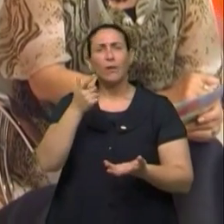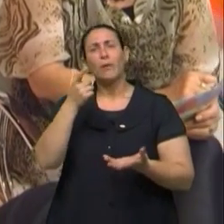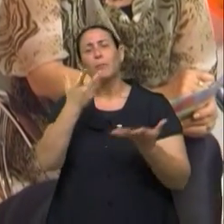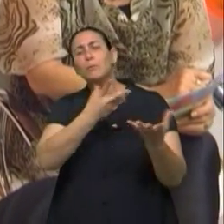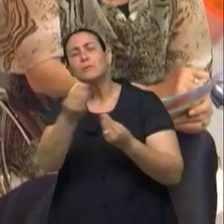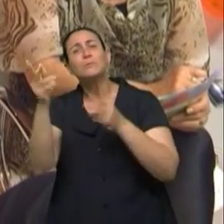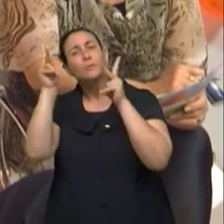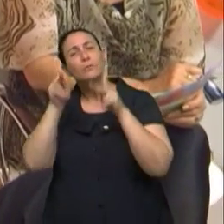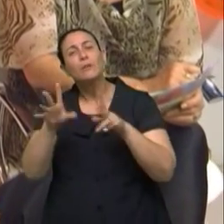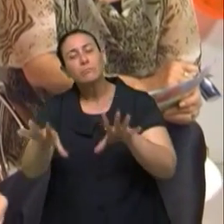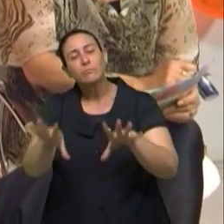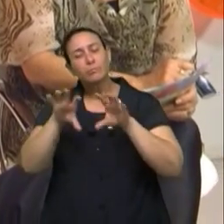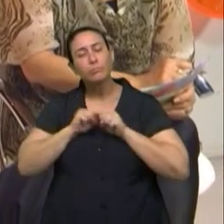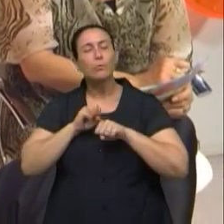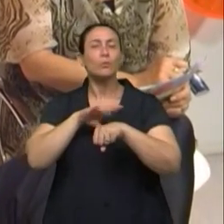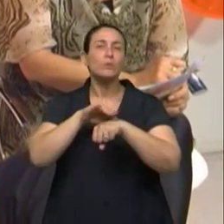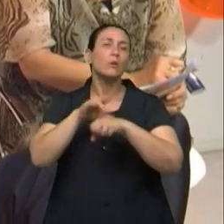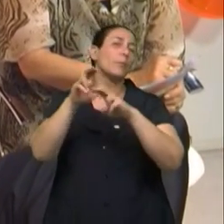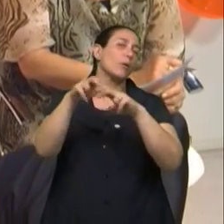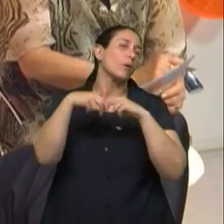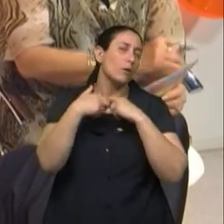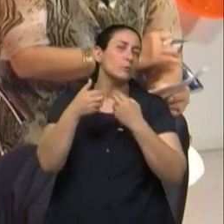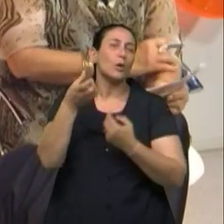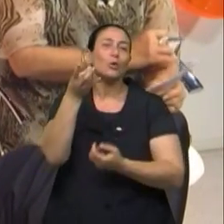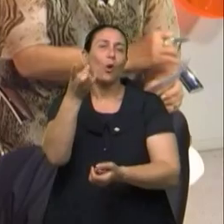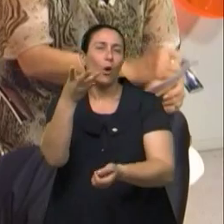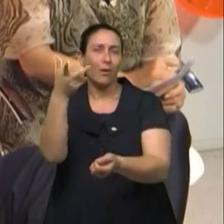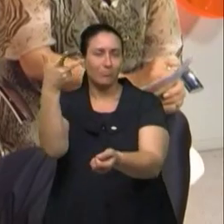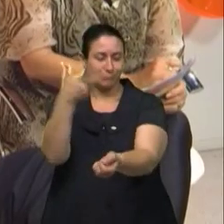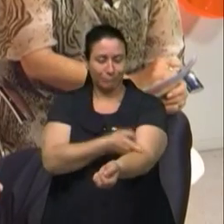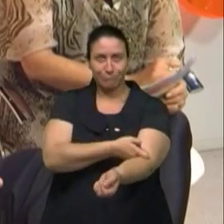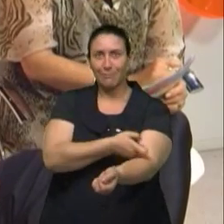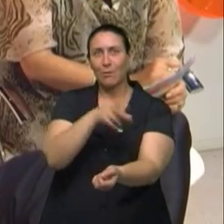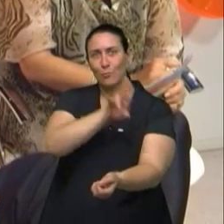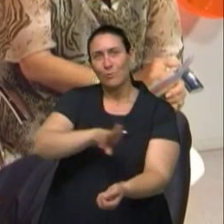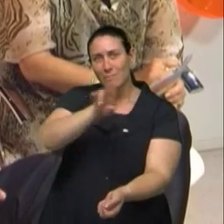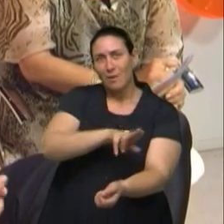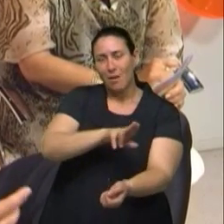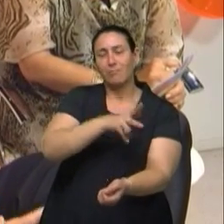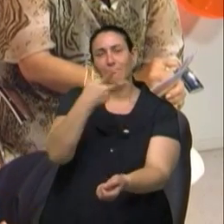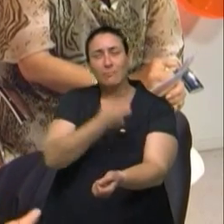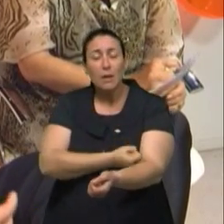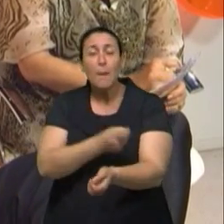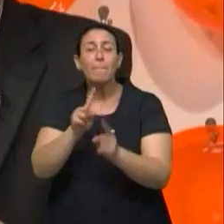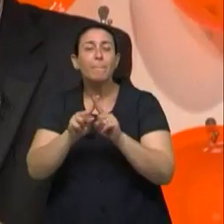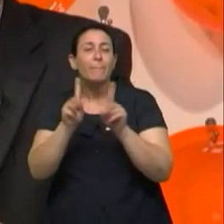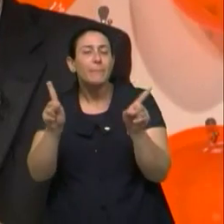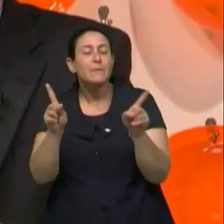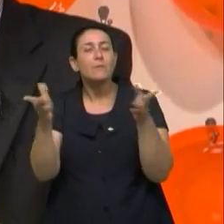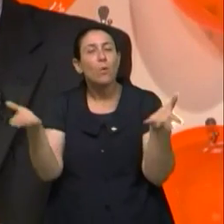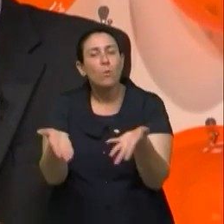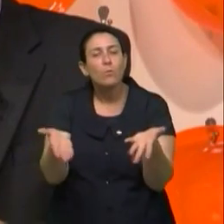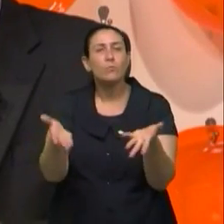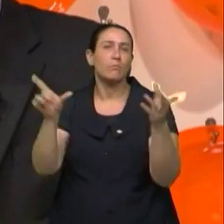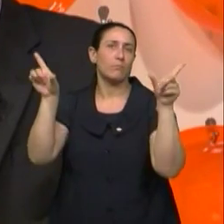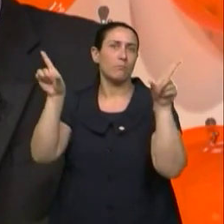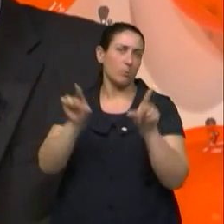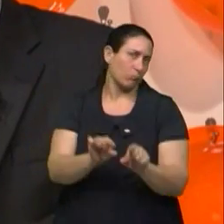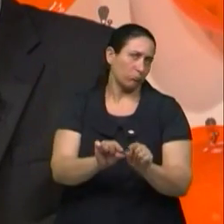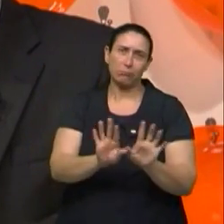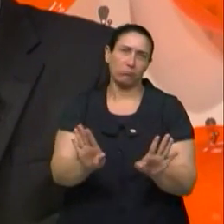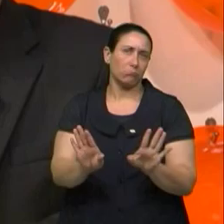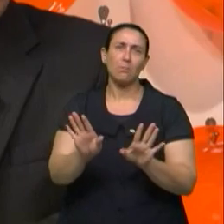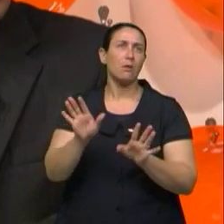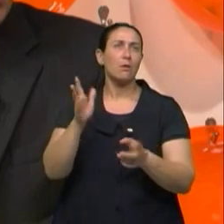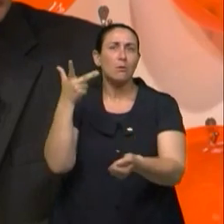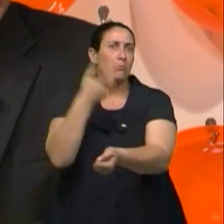de pessoas que adquiriam através de drogas injetáveis. Isso, exatamente, se falava muito. Atualmente, esse número não